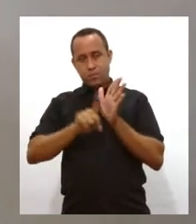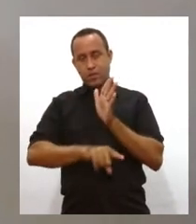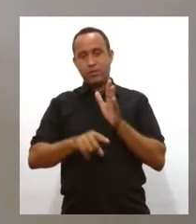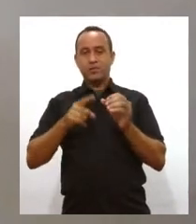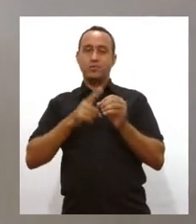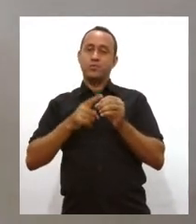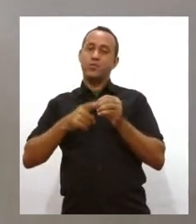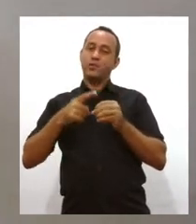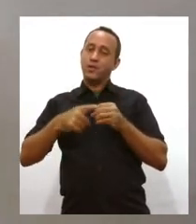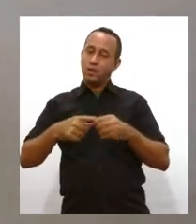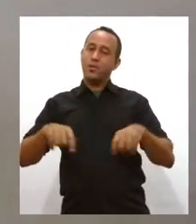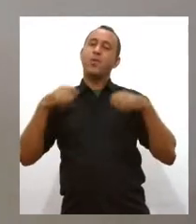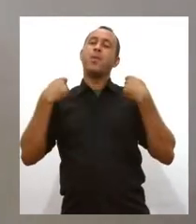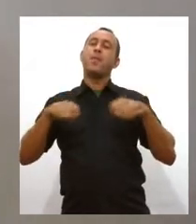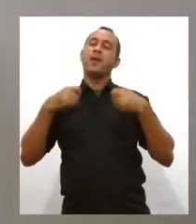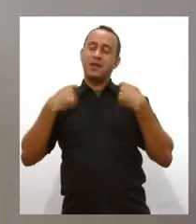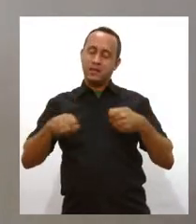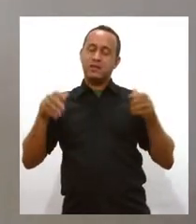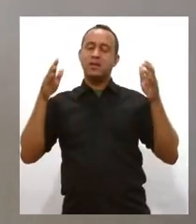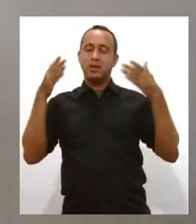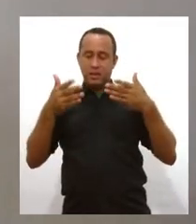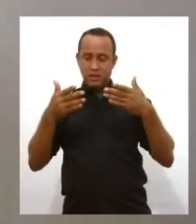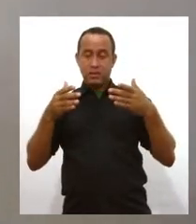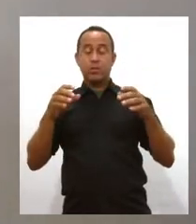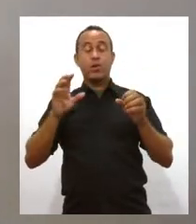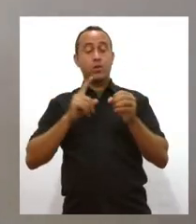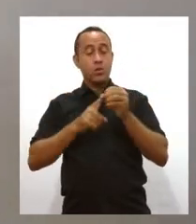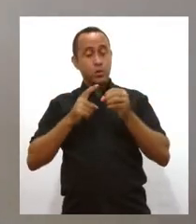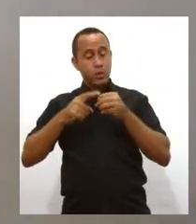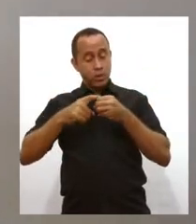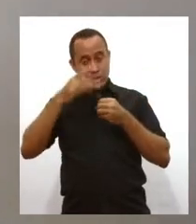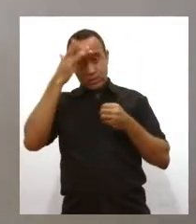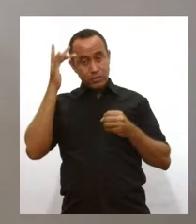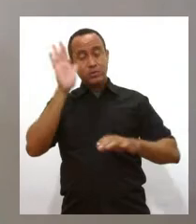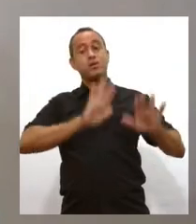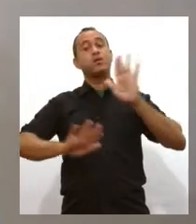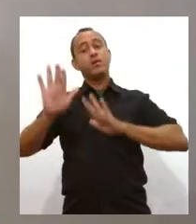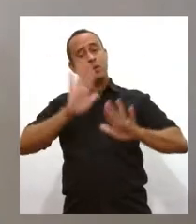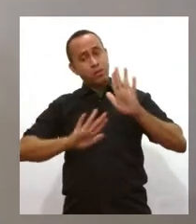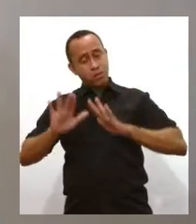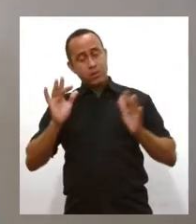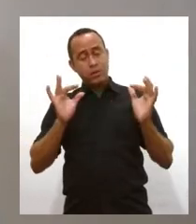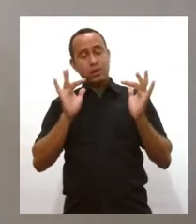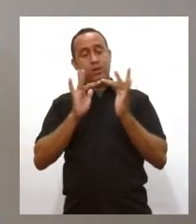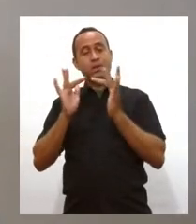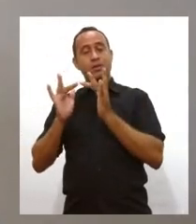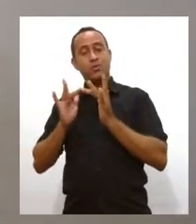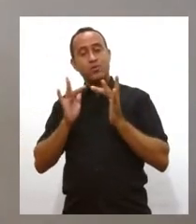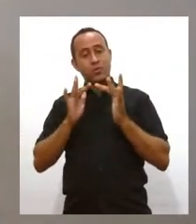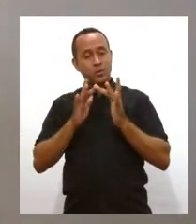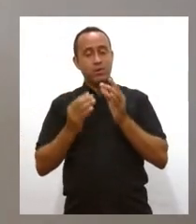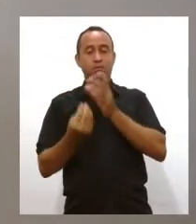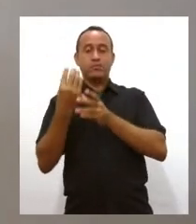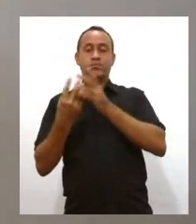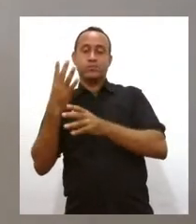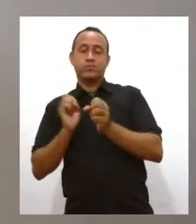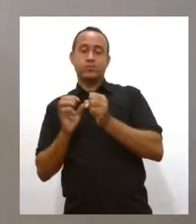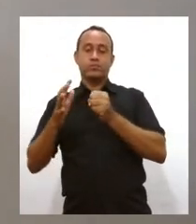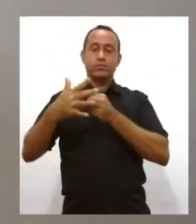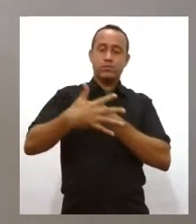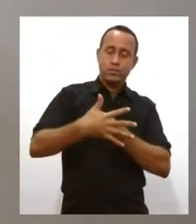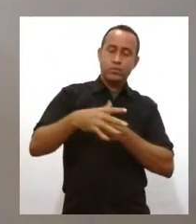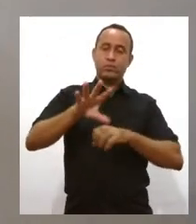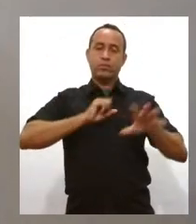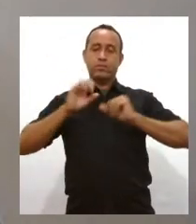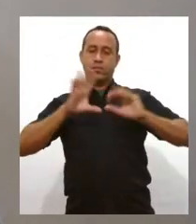Aquela região está precisando um pouco de atenção ainda, as pessoas precisam tomar mais cuidado, porque ainda é uma região que está sobressaindo negativamente com relação a todo